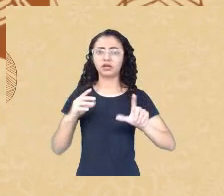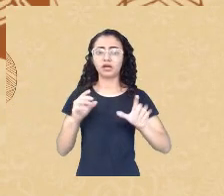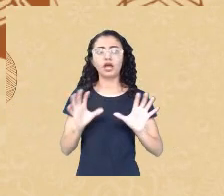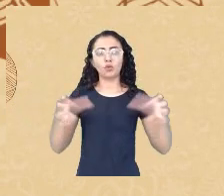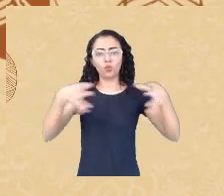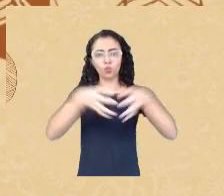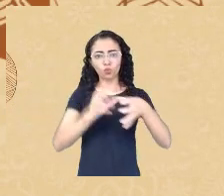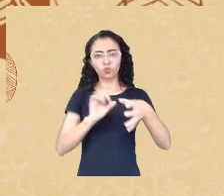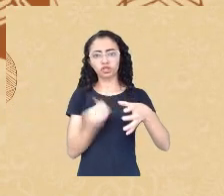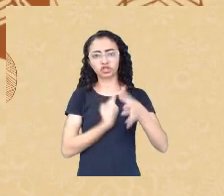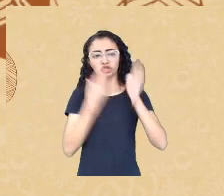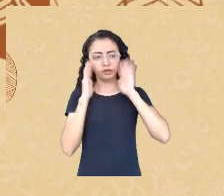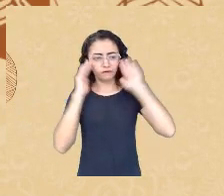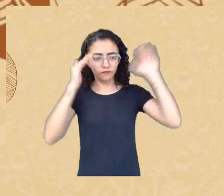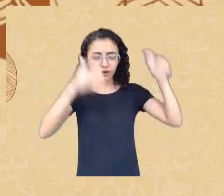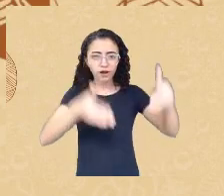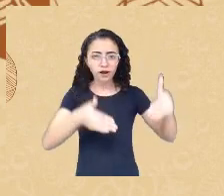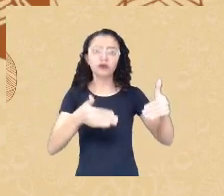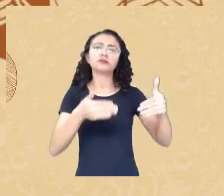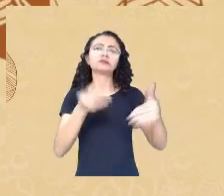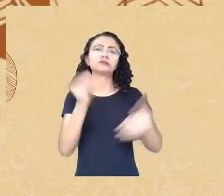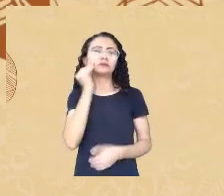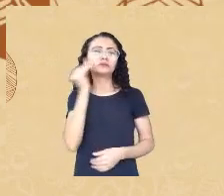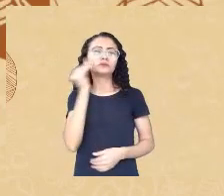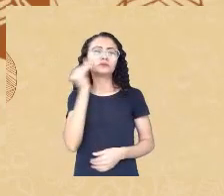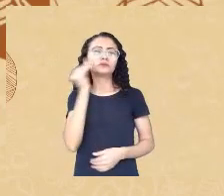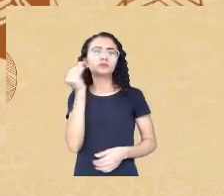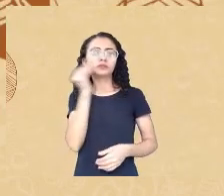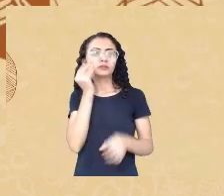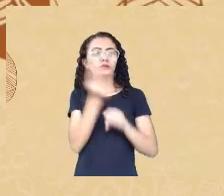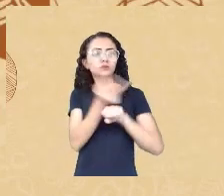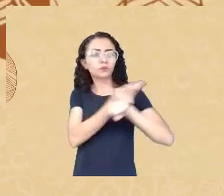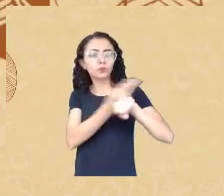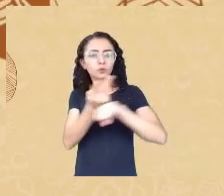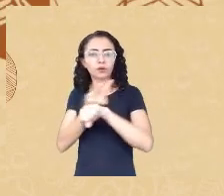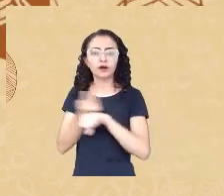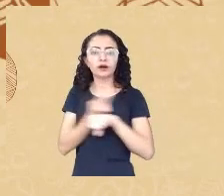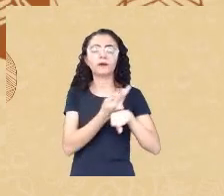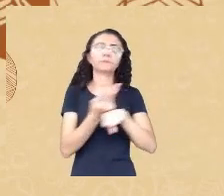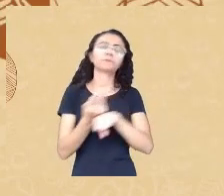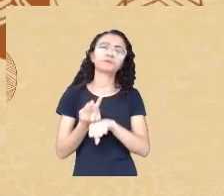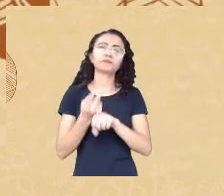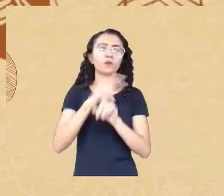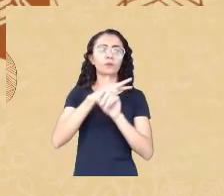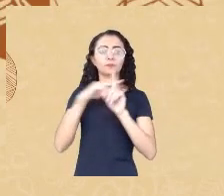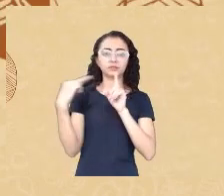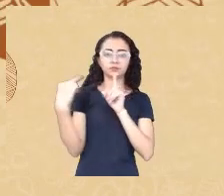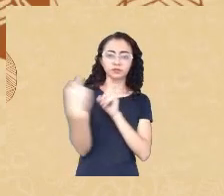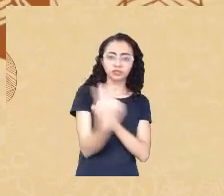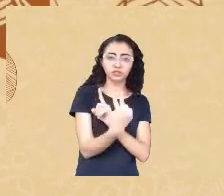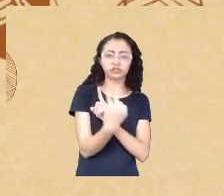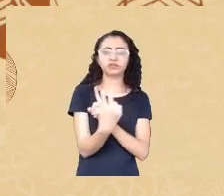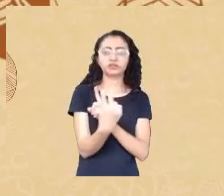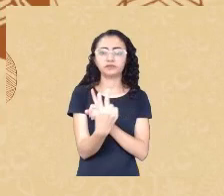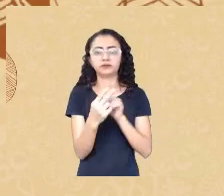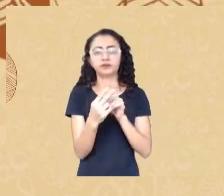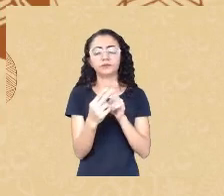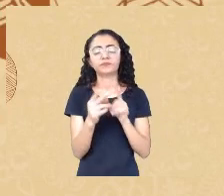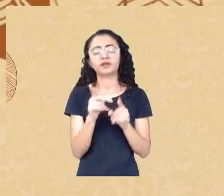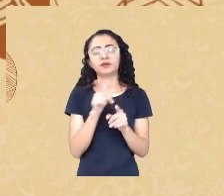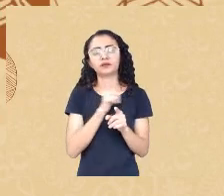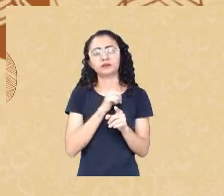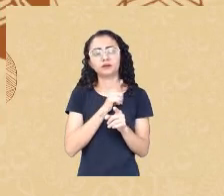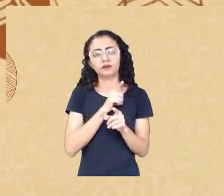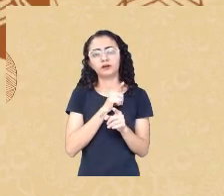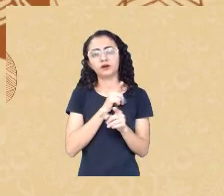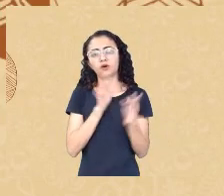tem procurado a partir da perspectiva interseccional que também é uma perspectiva que nós tivemos contato há pouco tempo de